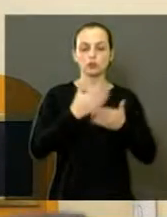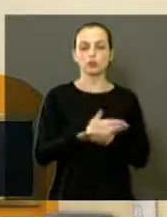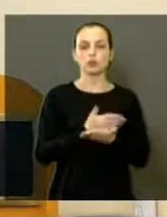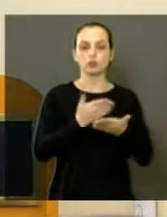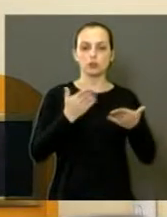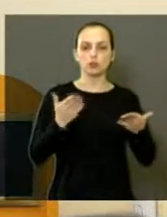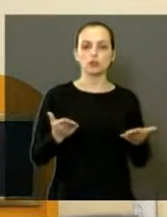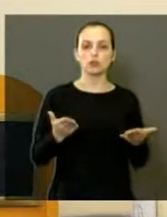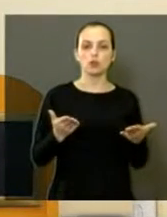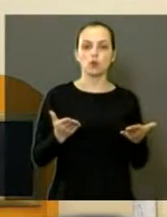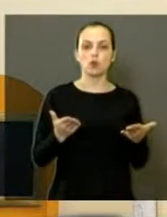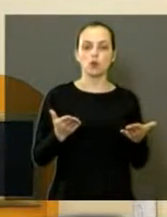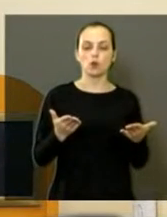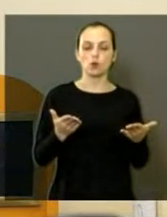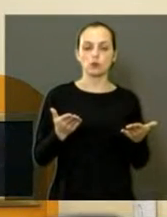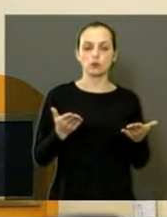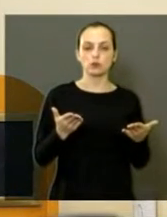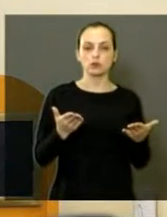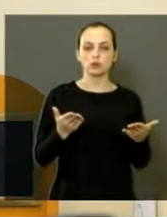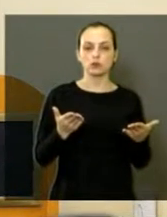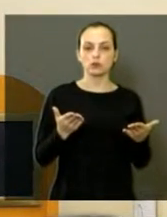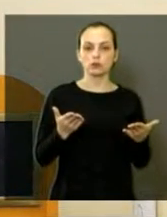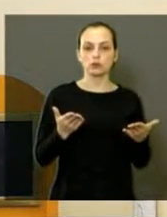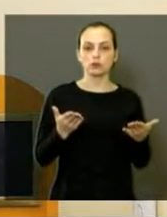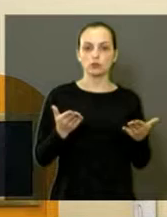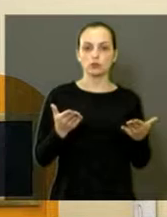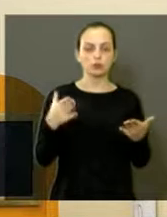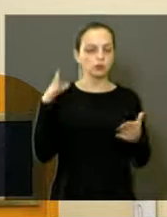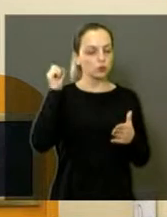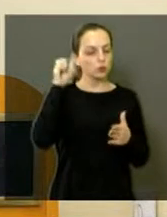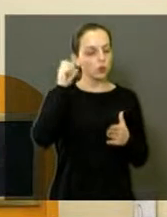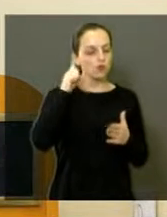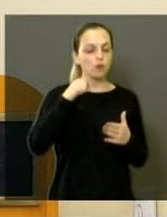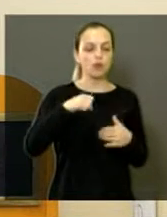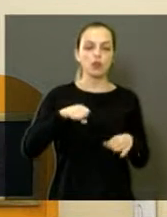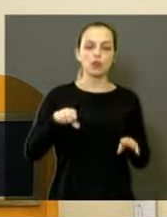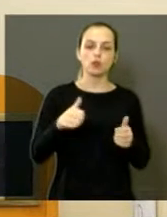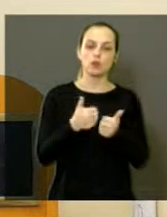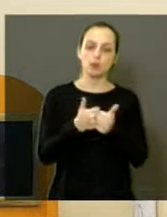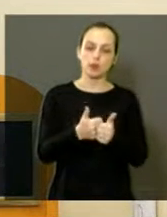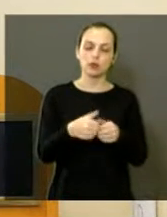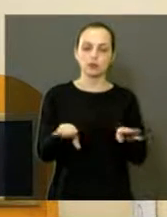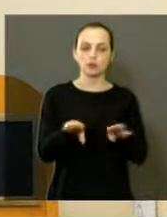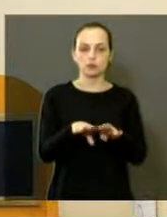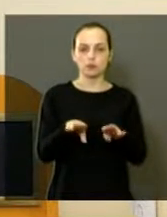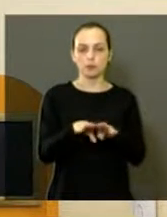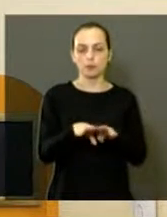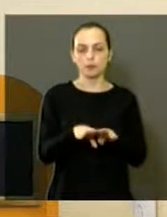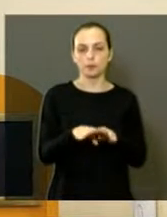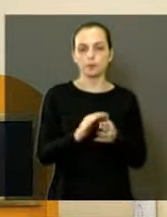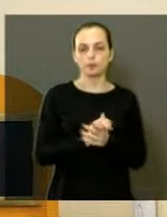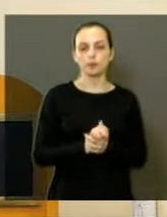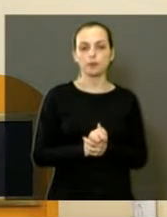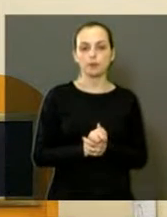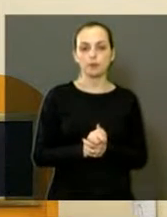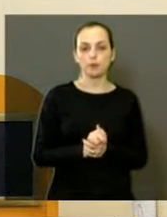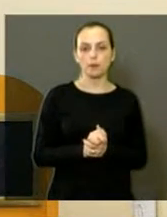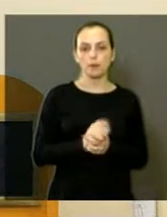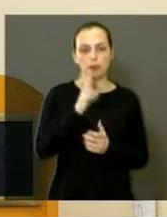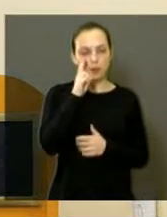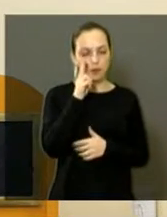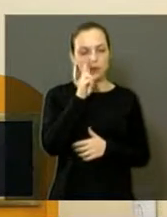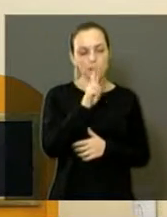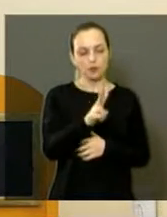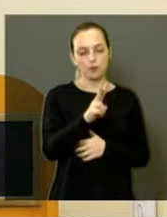também aos telespectadores que estão assistindo e nos ouvindo. Eu vi os servidores